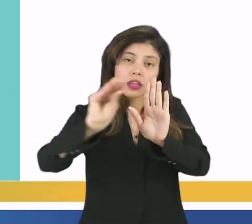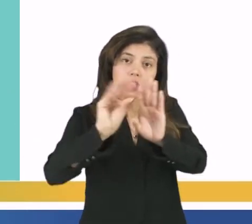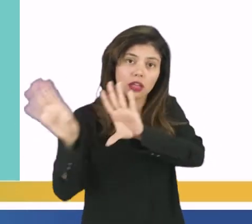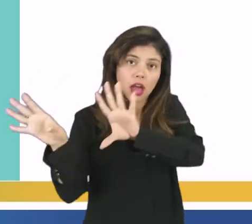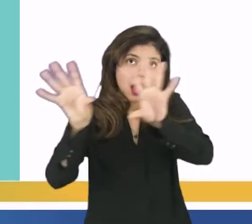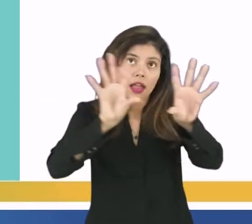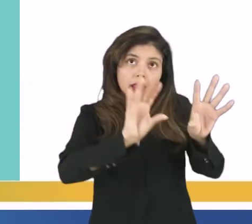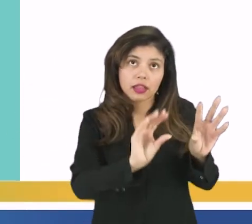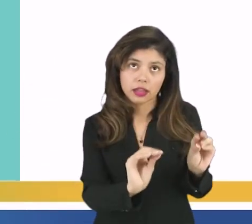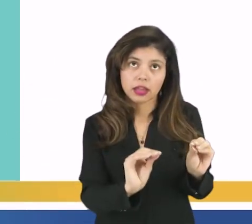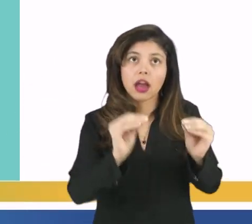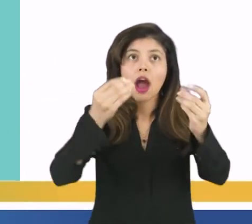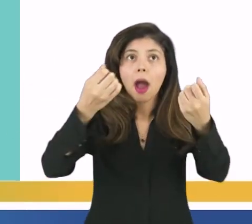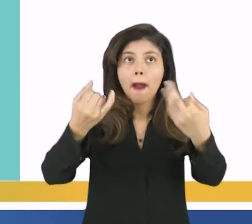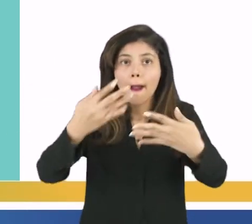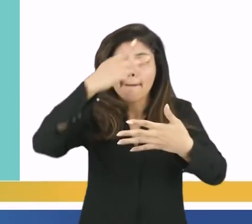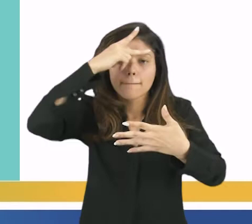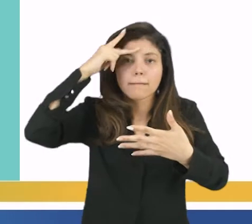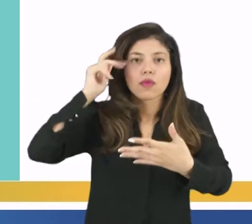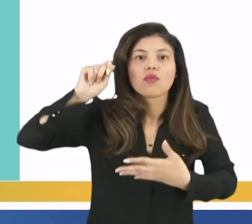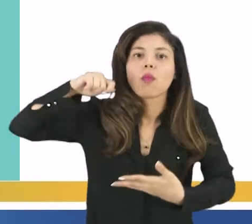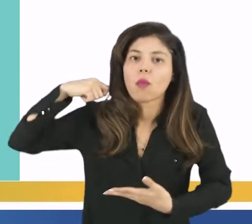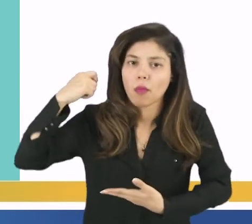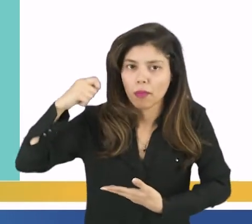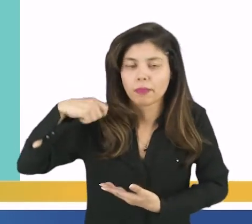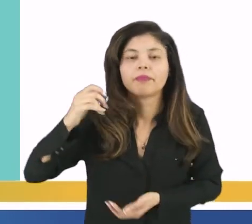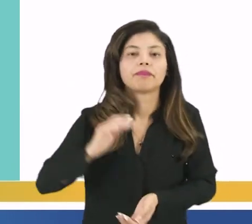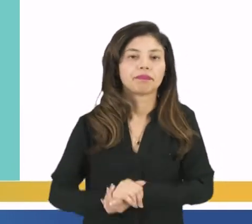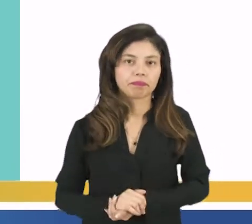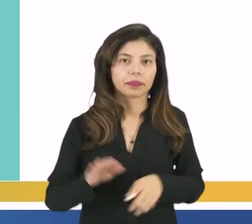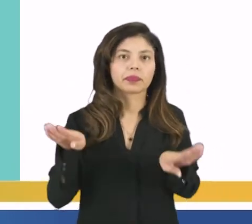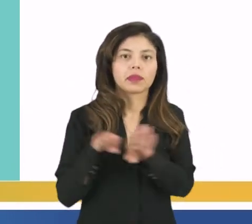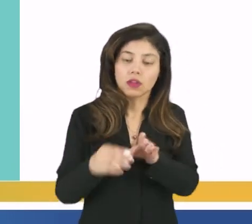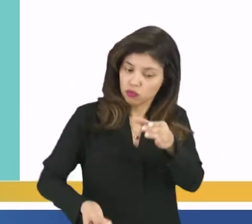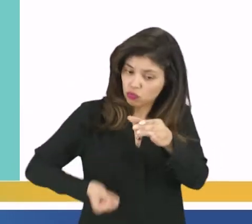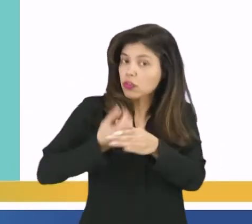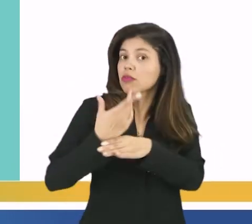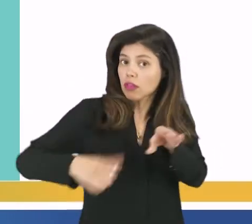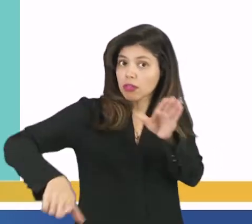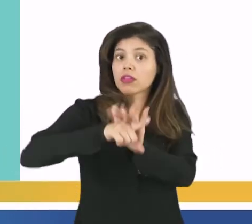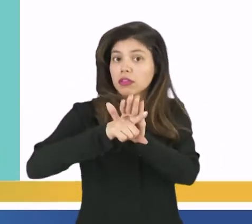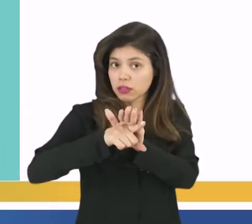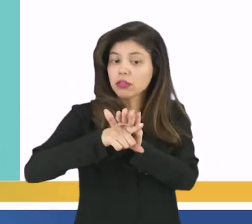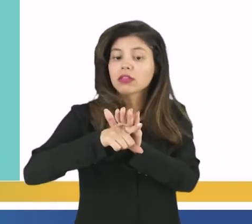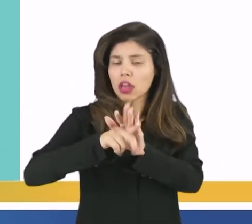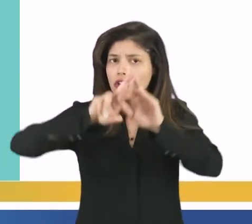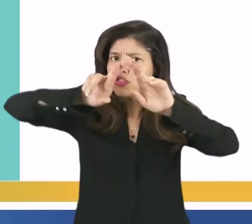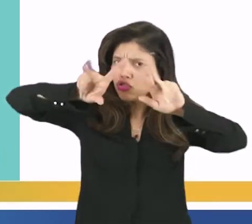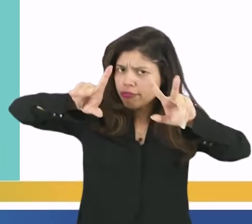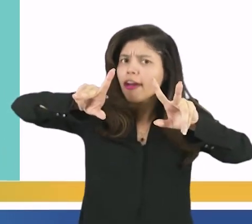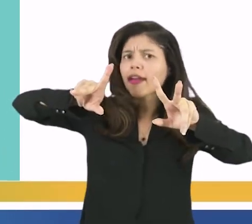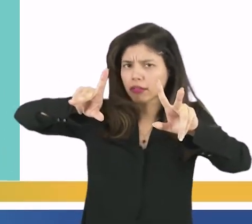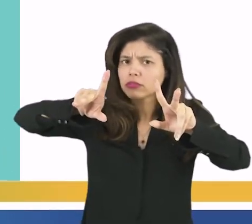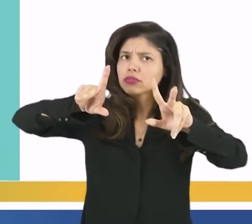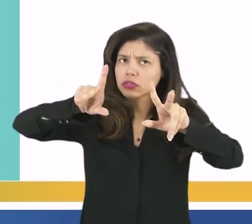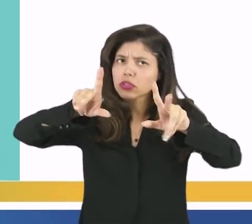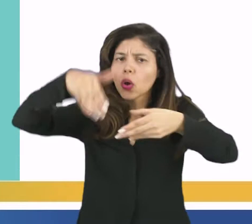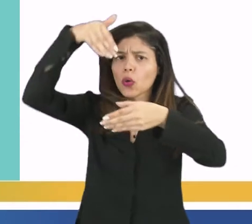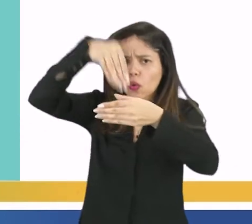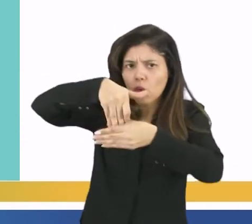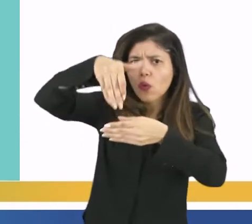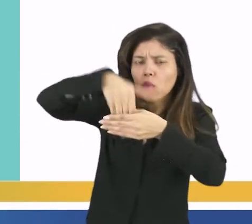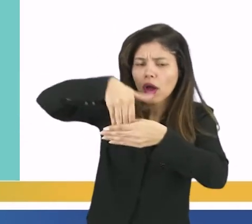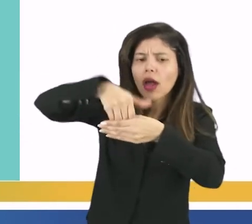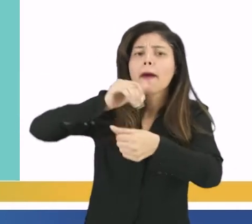pelos deputados e senadores. É criado a lei, certo? Diferente do plebiscito, que tem que